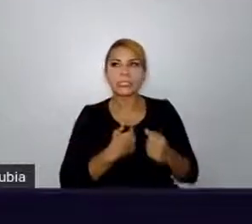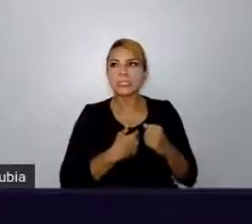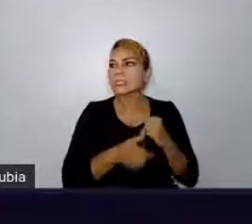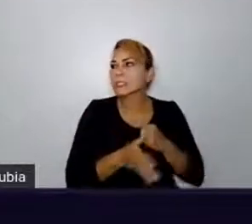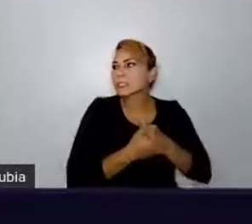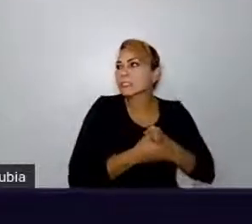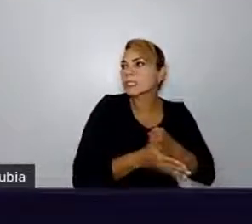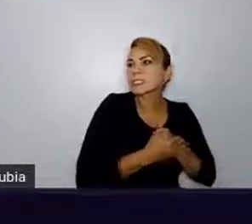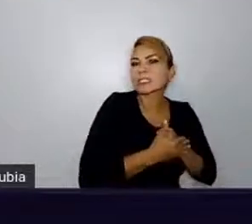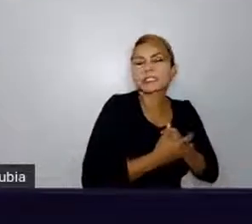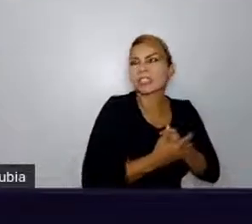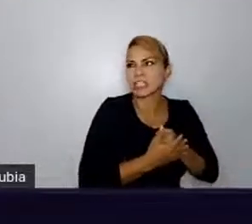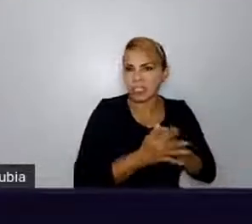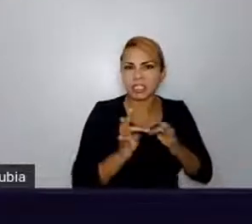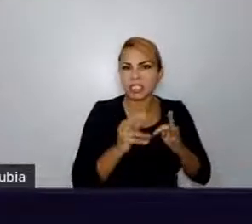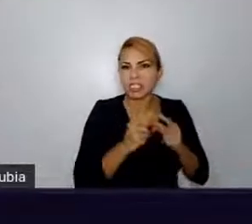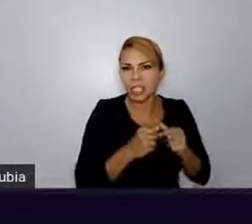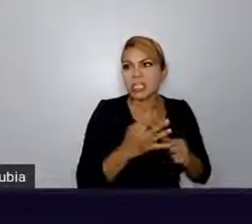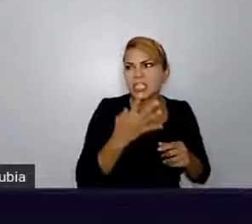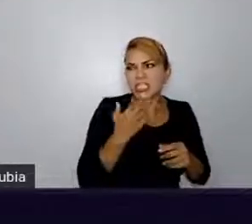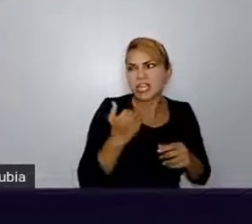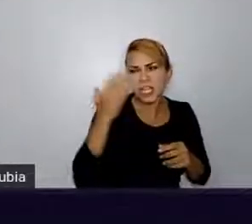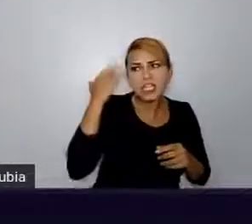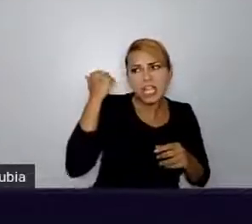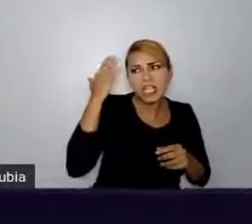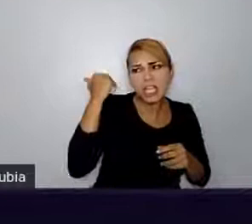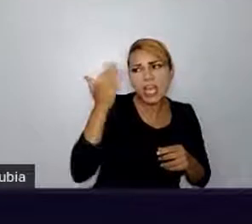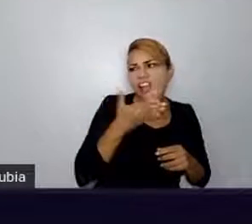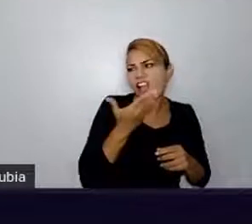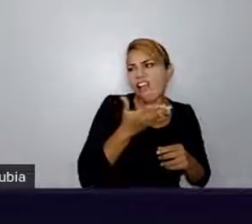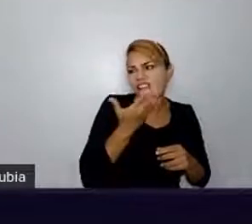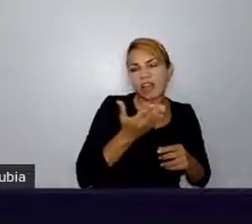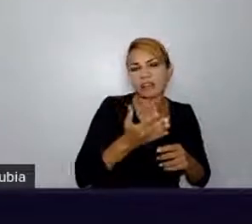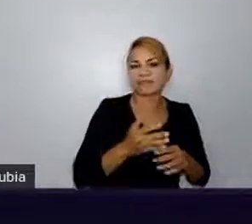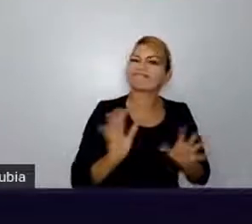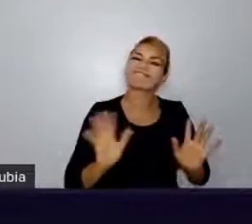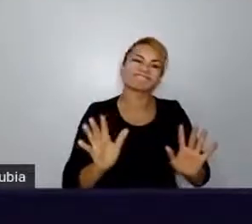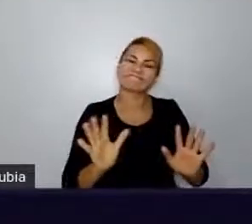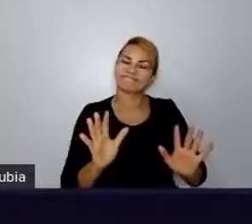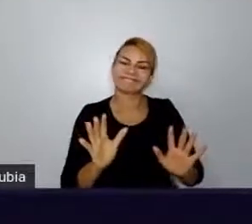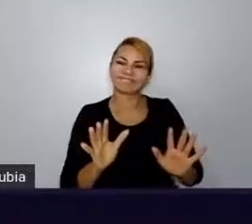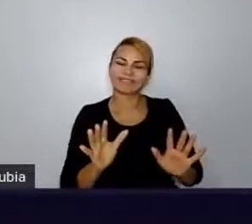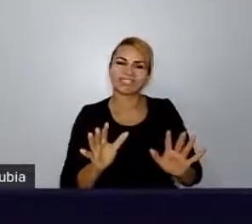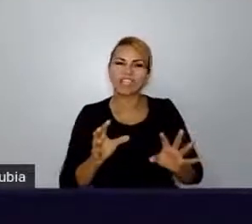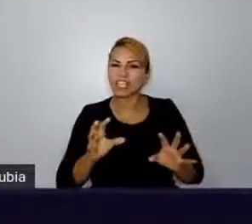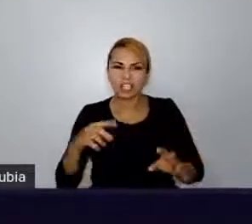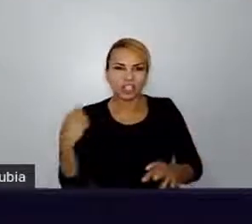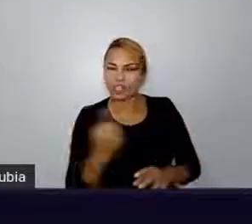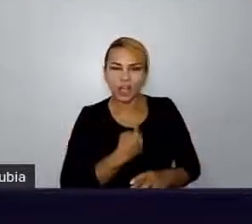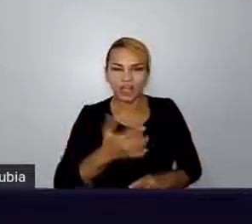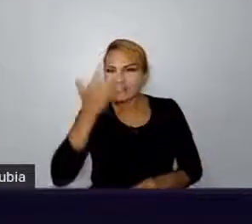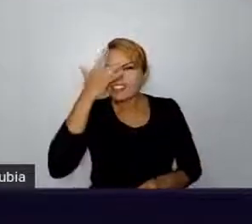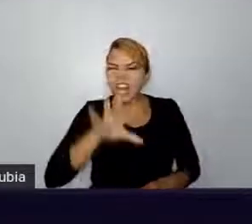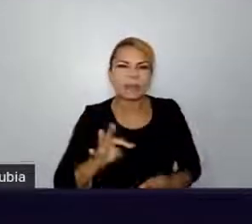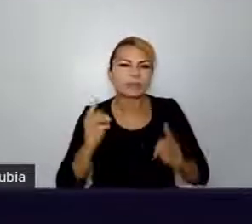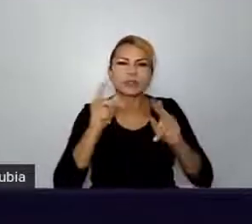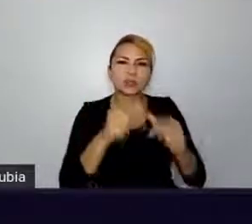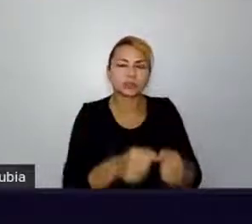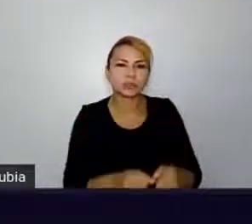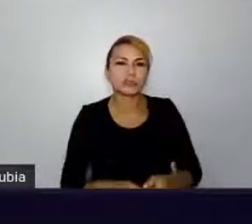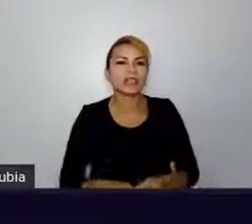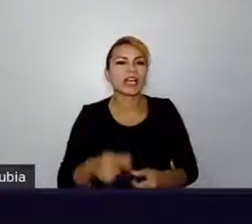essa preocupação desnecessária sobre o que o outro vai pensar, se ele vai ver a gente como